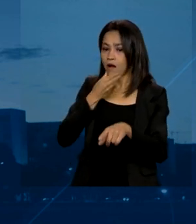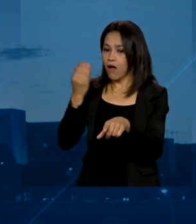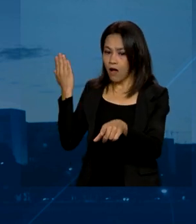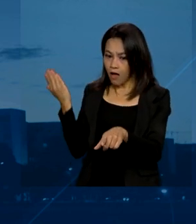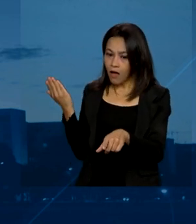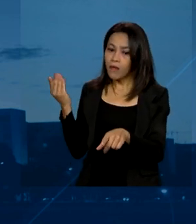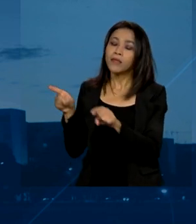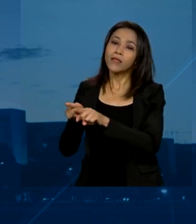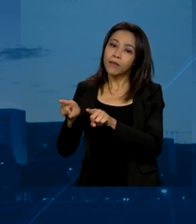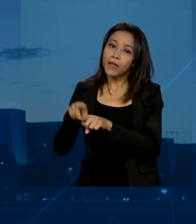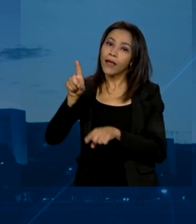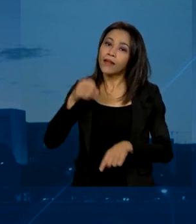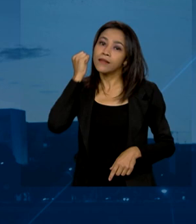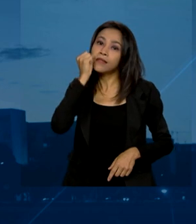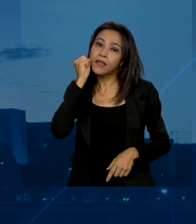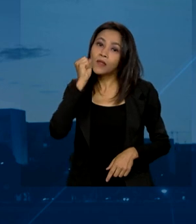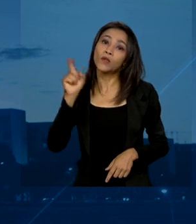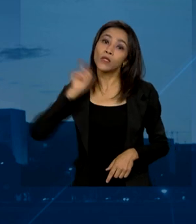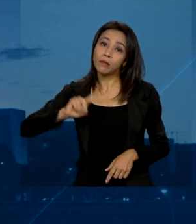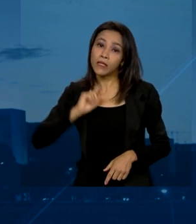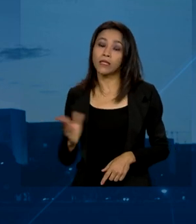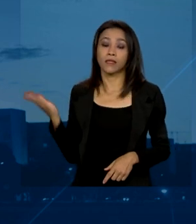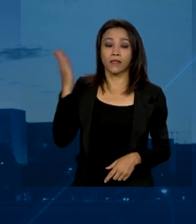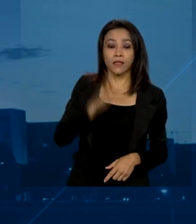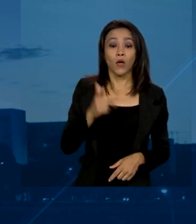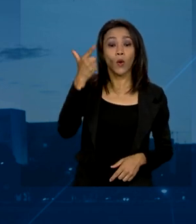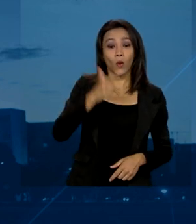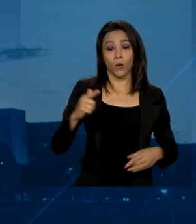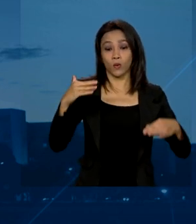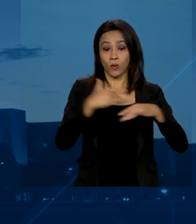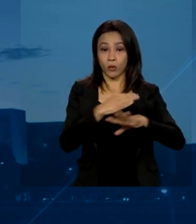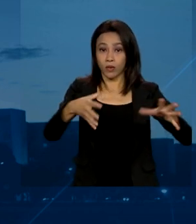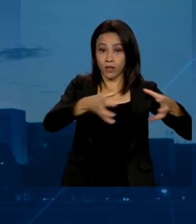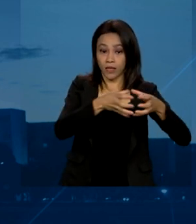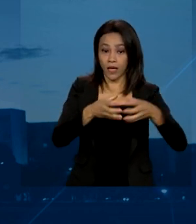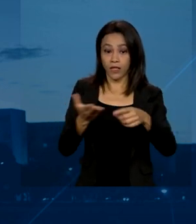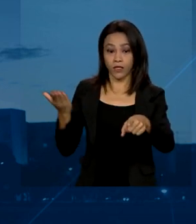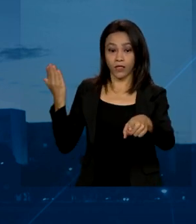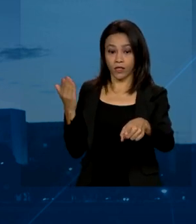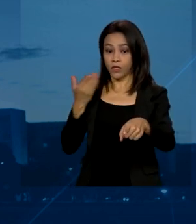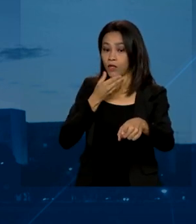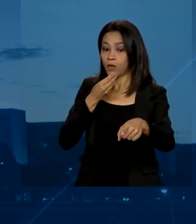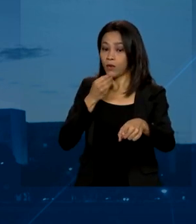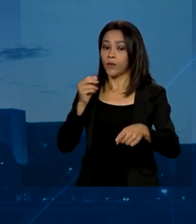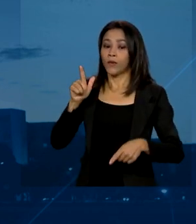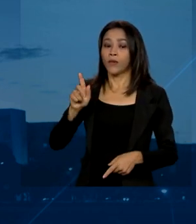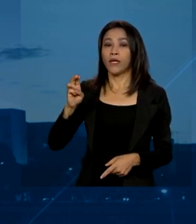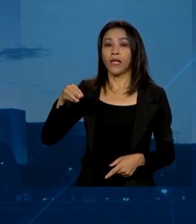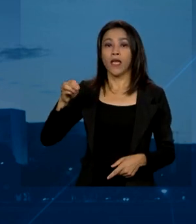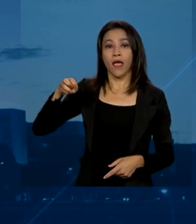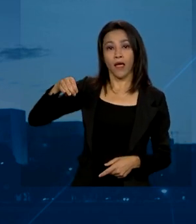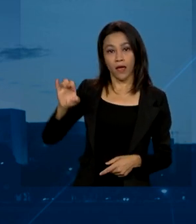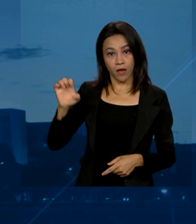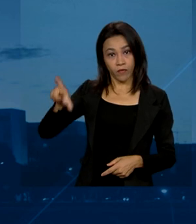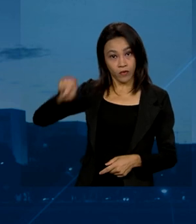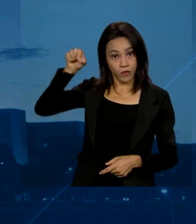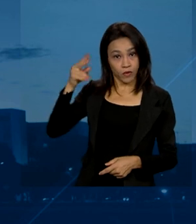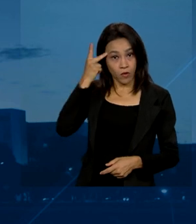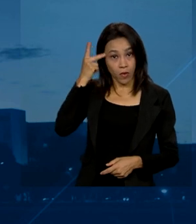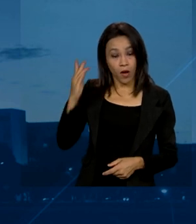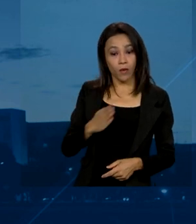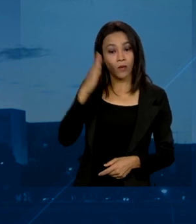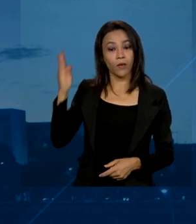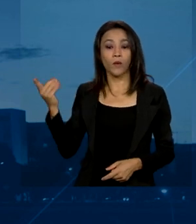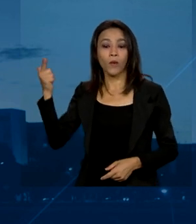senador por Minas Gerais. Do grupo de cidades, fazem parte Guilherme Boulos, deputado federal eleito por São Paulo, e